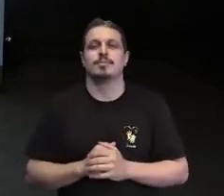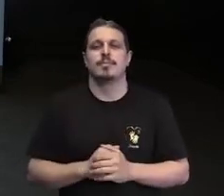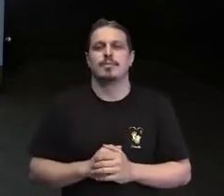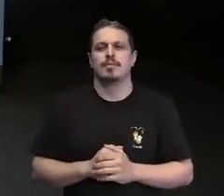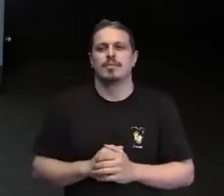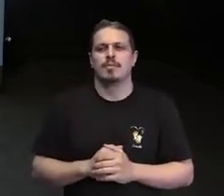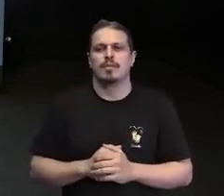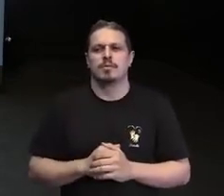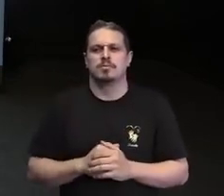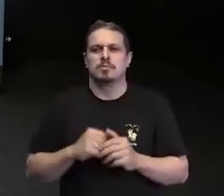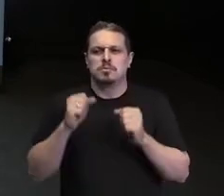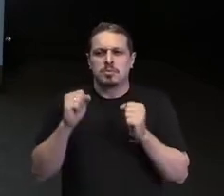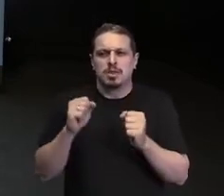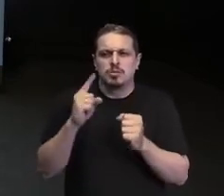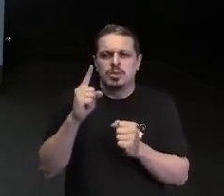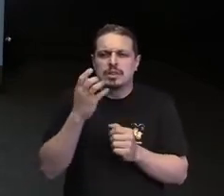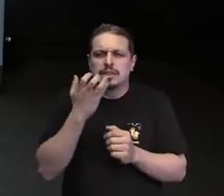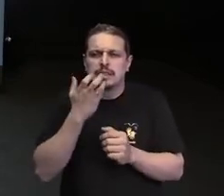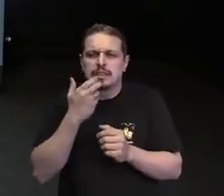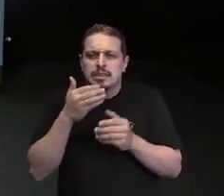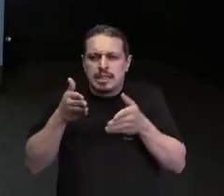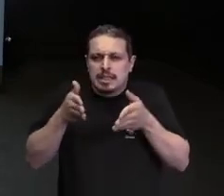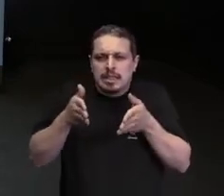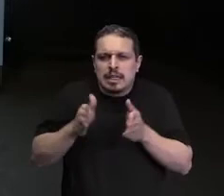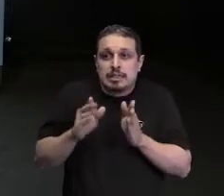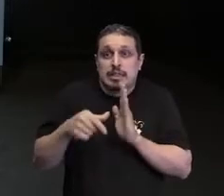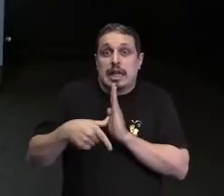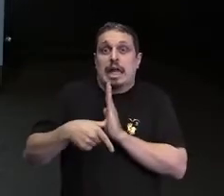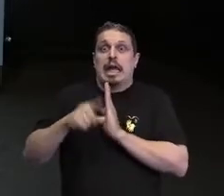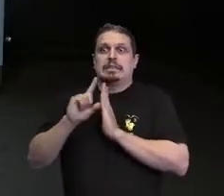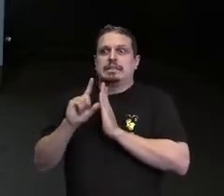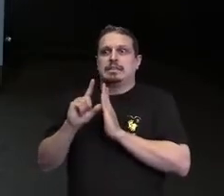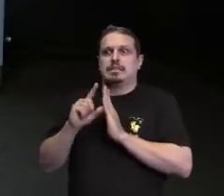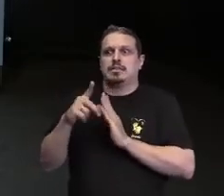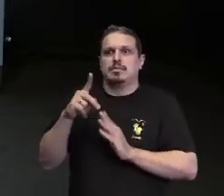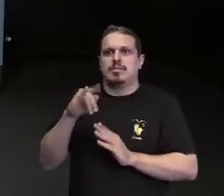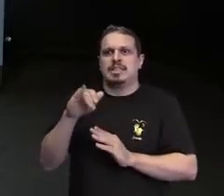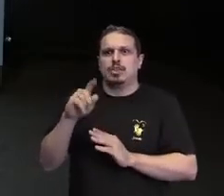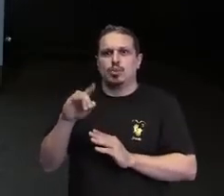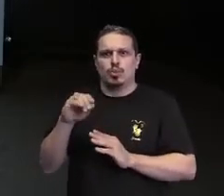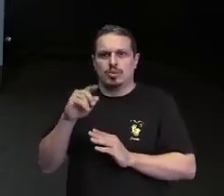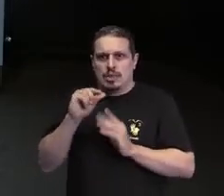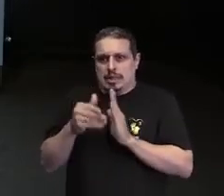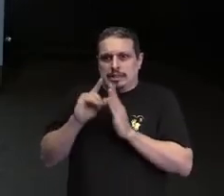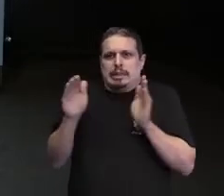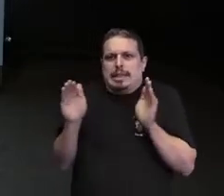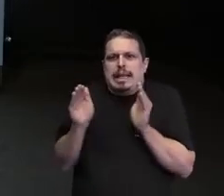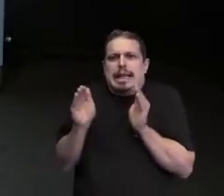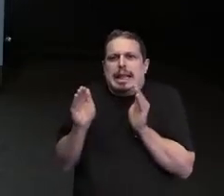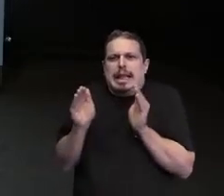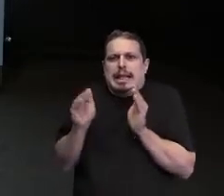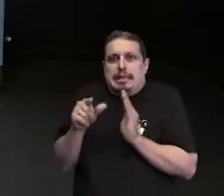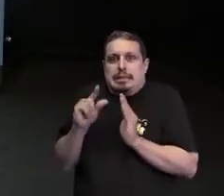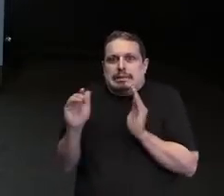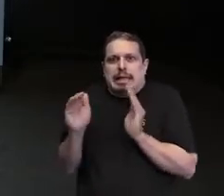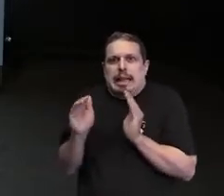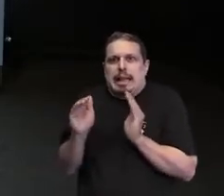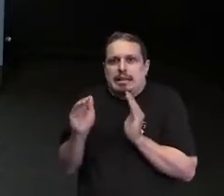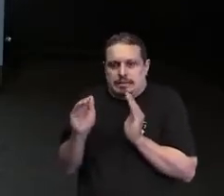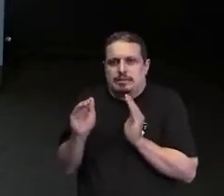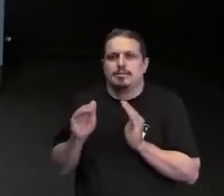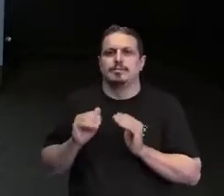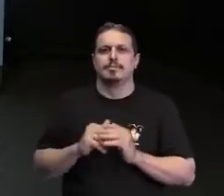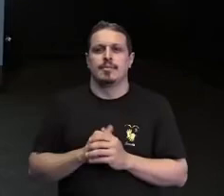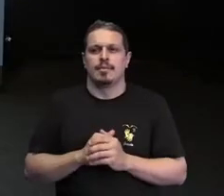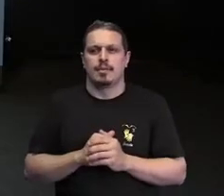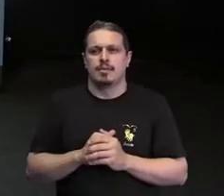prematura. Ele tem os dedinhos dobrados, ele tem uma pele clara, avermelhada, o que mostra que essa vida acabou